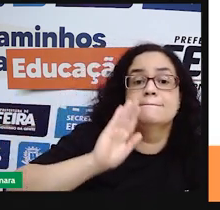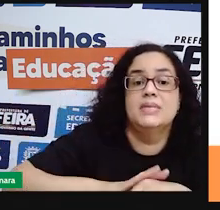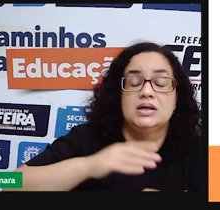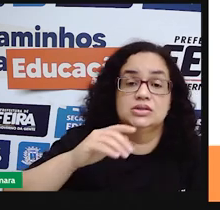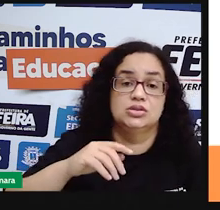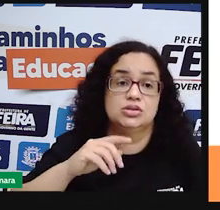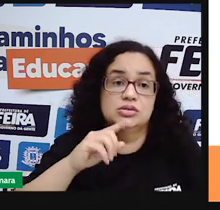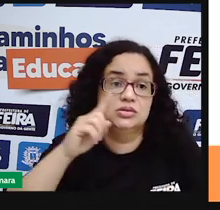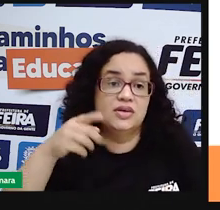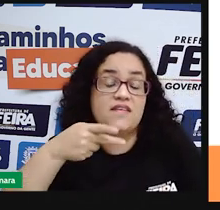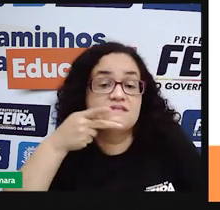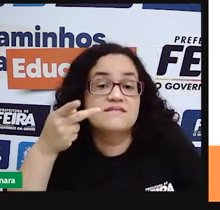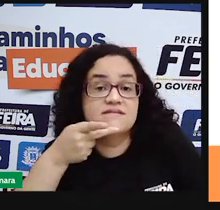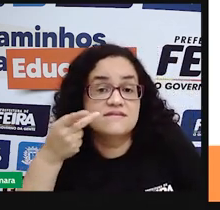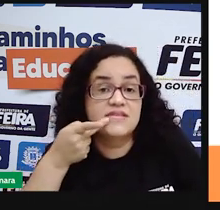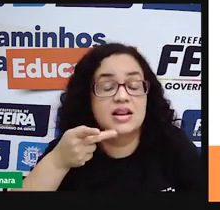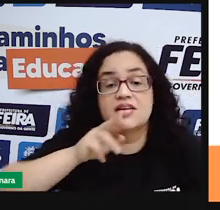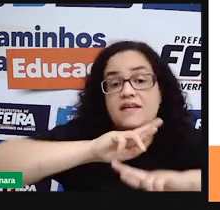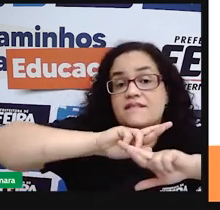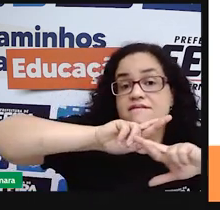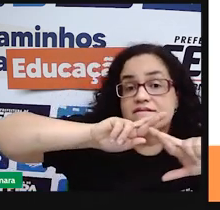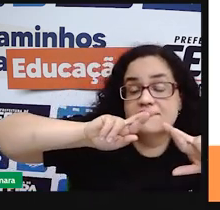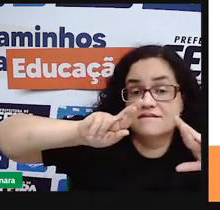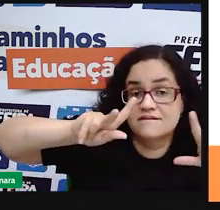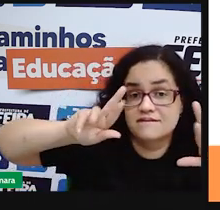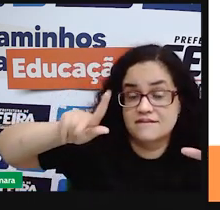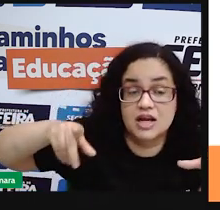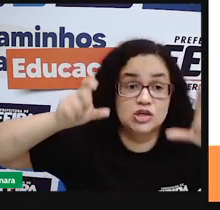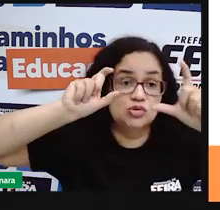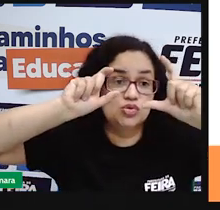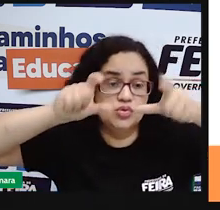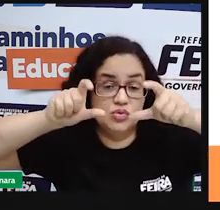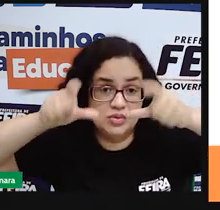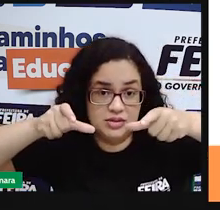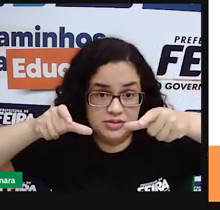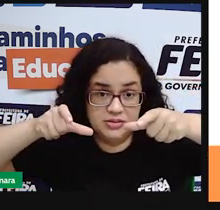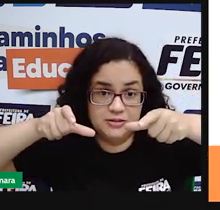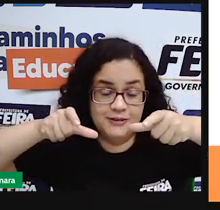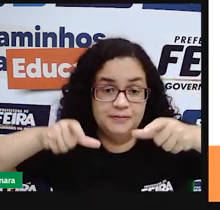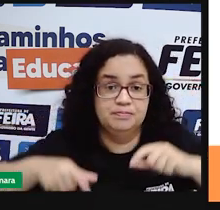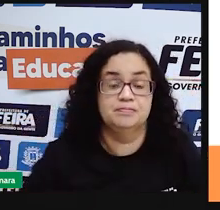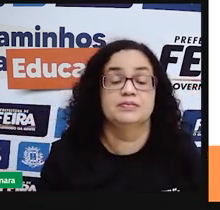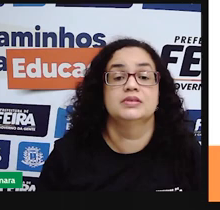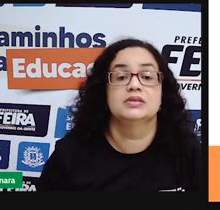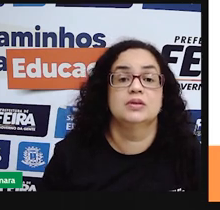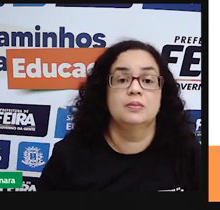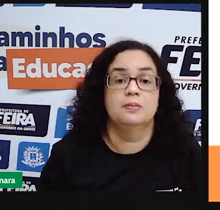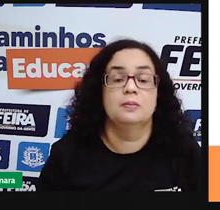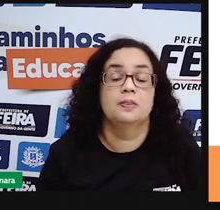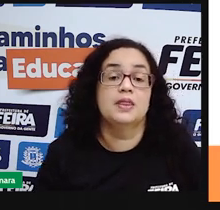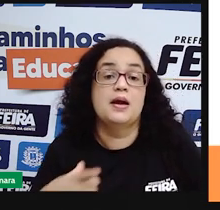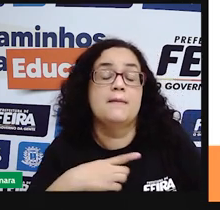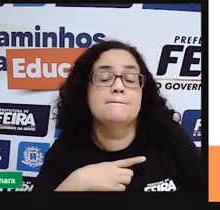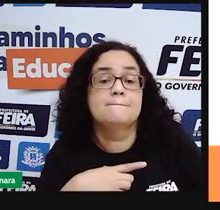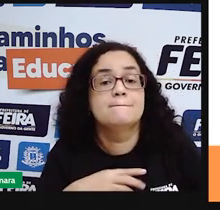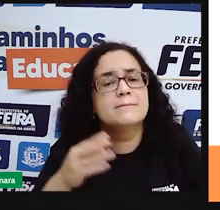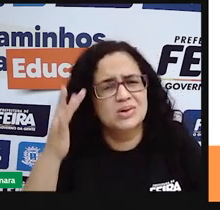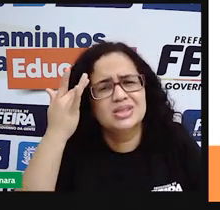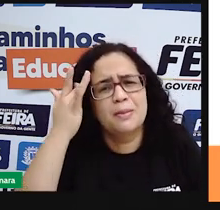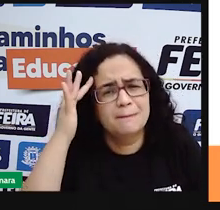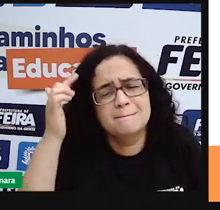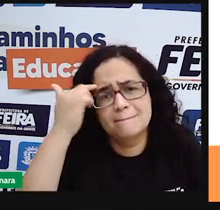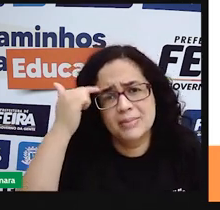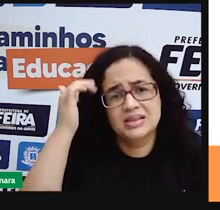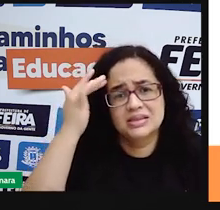falantes de mais de 1.300 línguas. Então, assim, a gente pode até achar ou